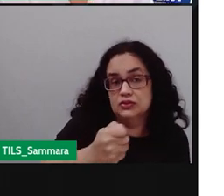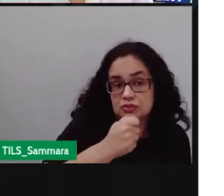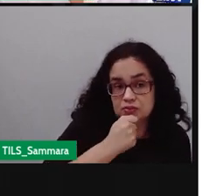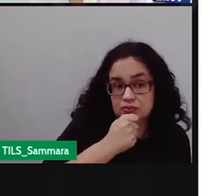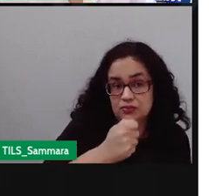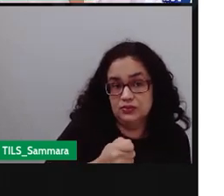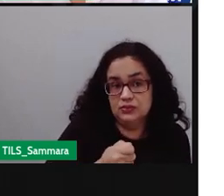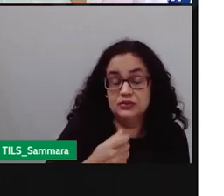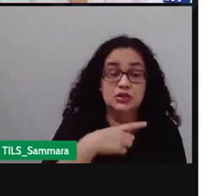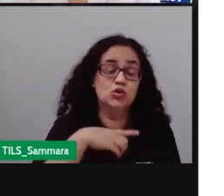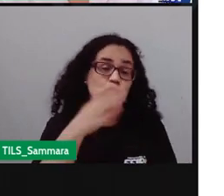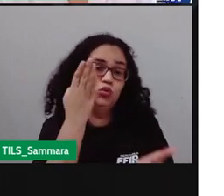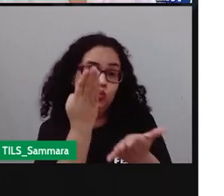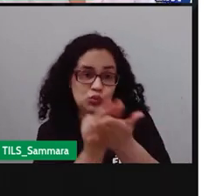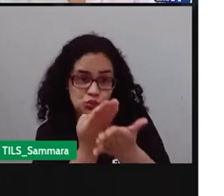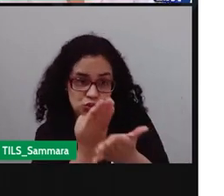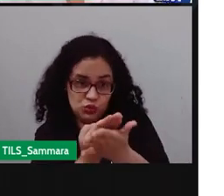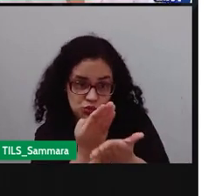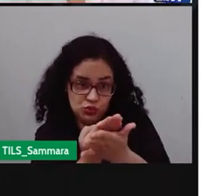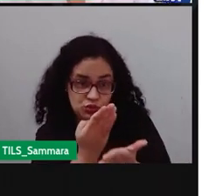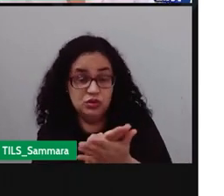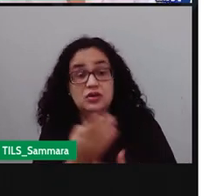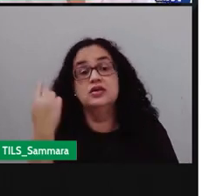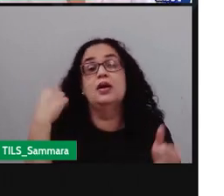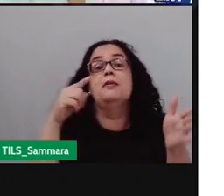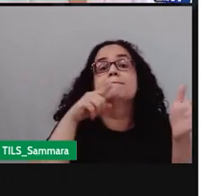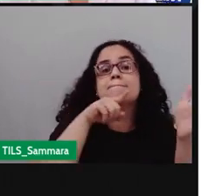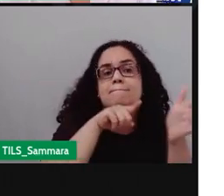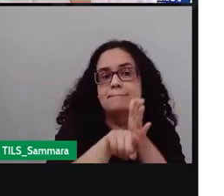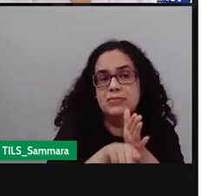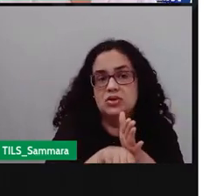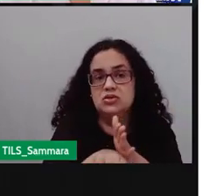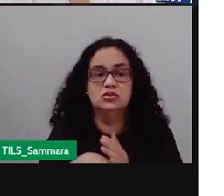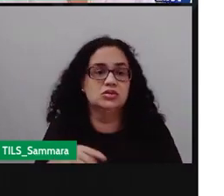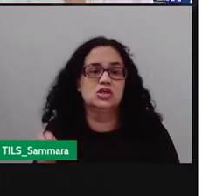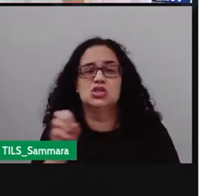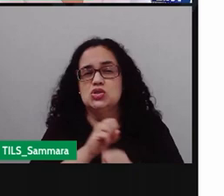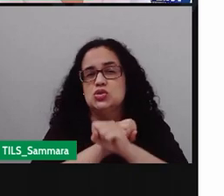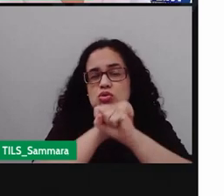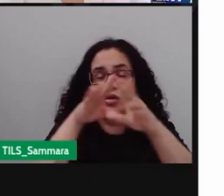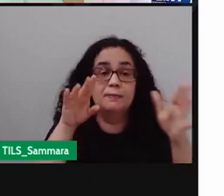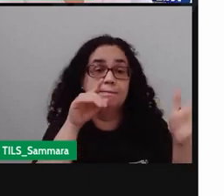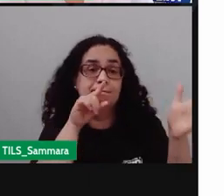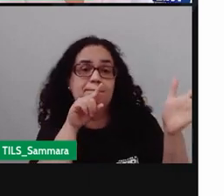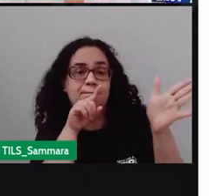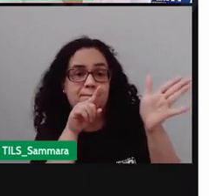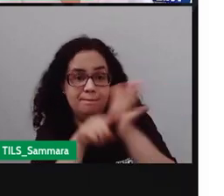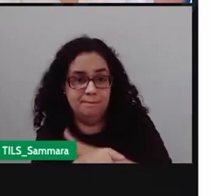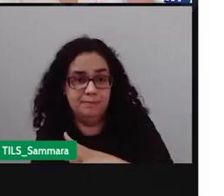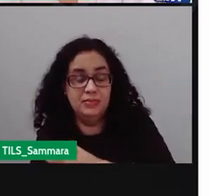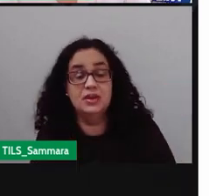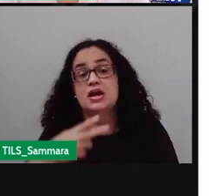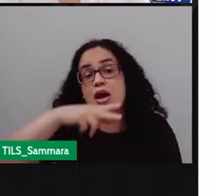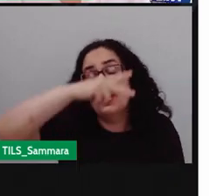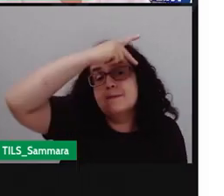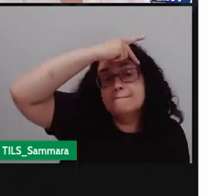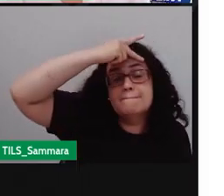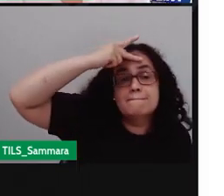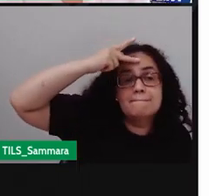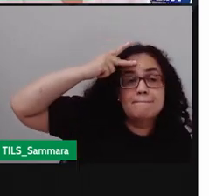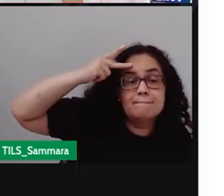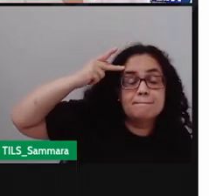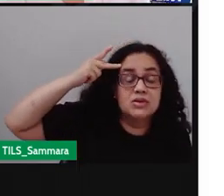aí, né, ele estudou para poder fazer as perguntas, não foram perguntas aleatórias, eram perguntas que as pessoas que